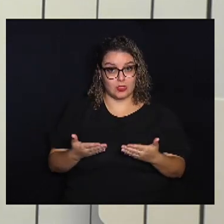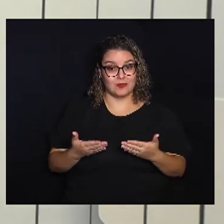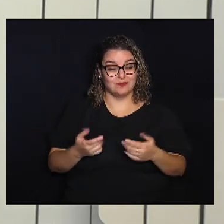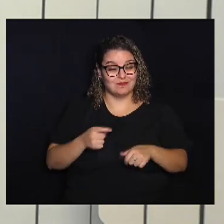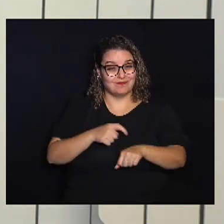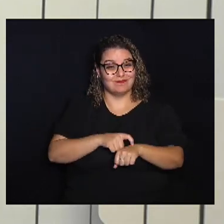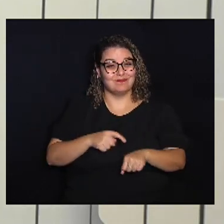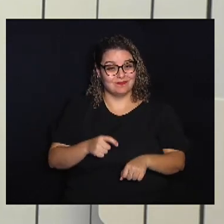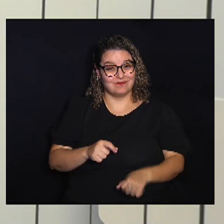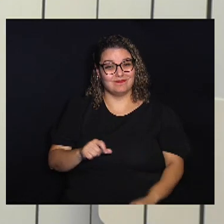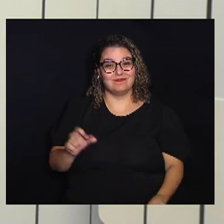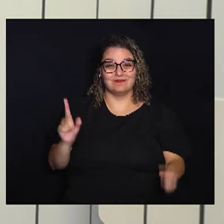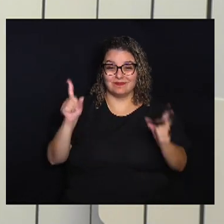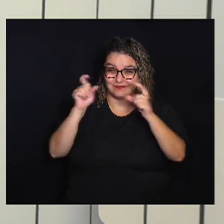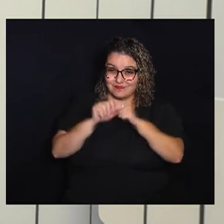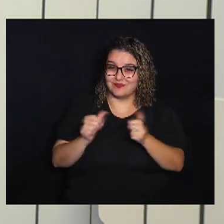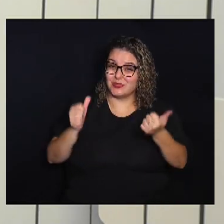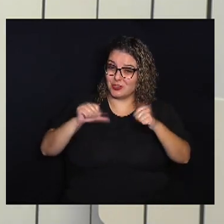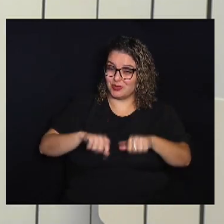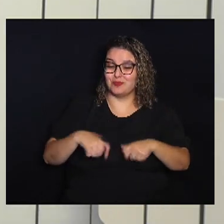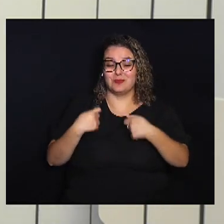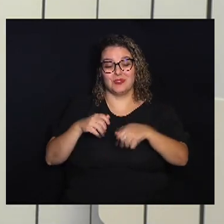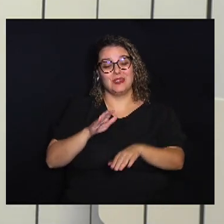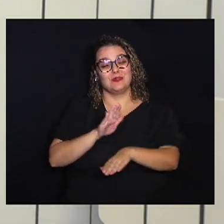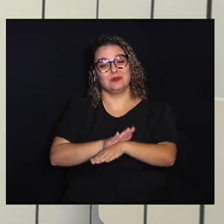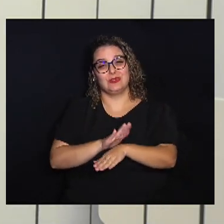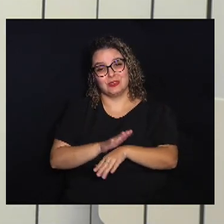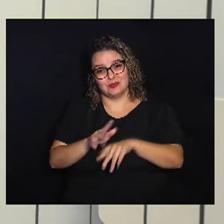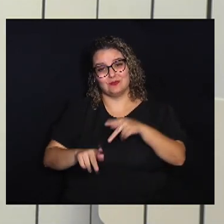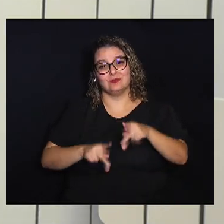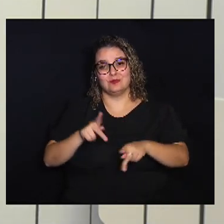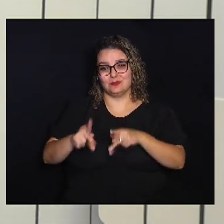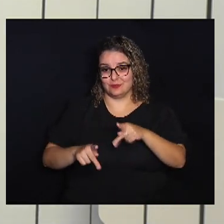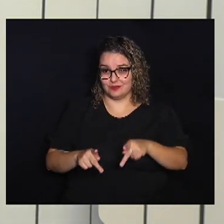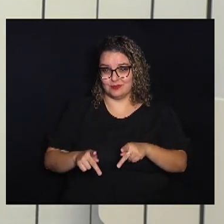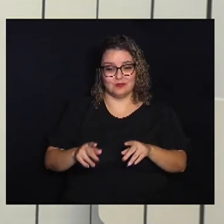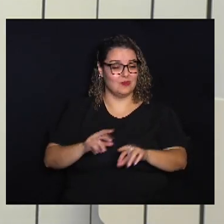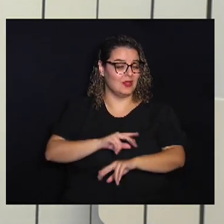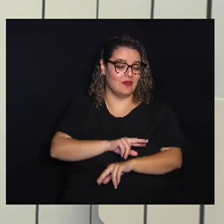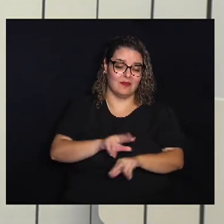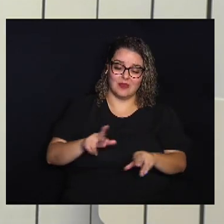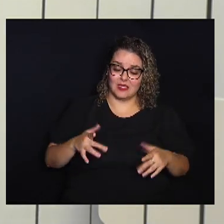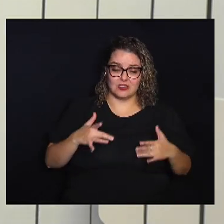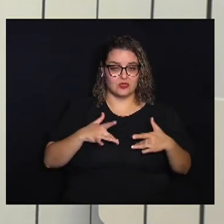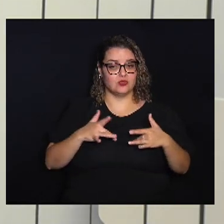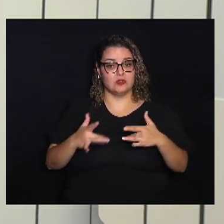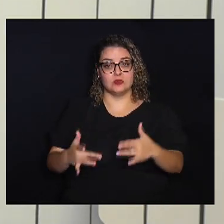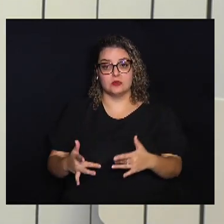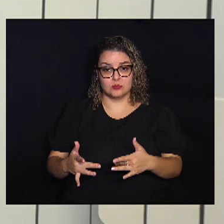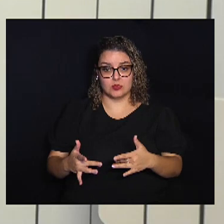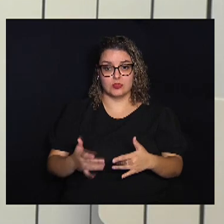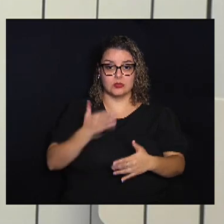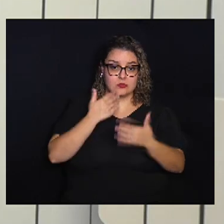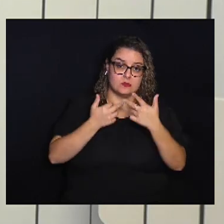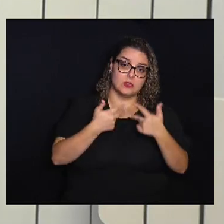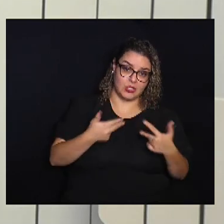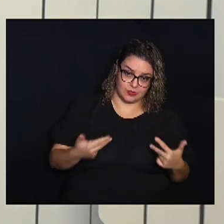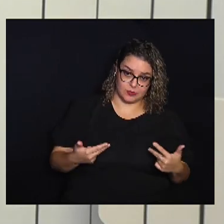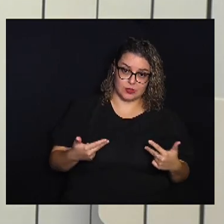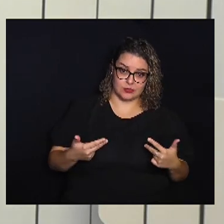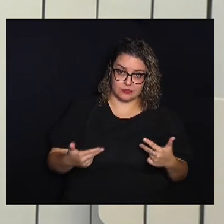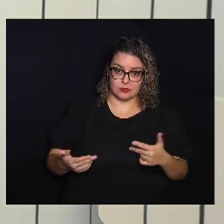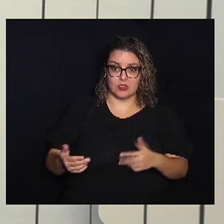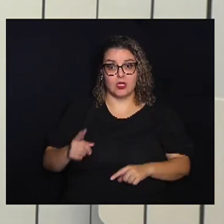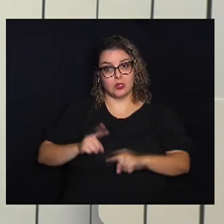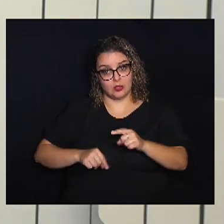fase crítica E precisa da ajuda da população Para diversas doações De alimentos a produtos